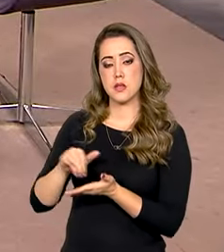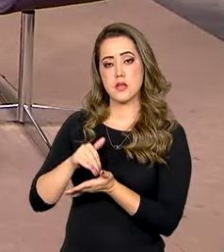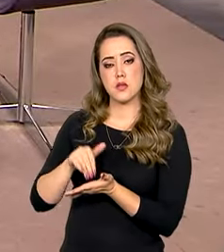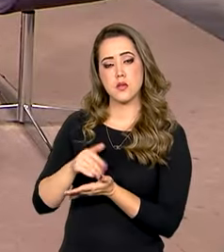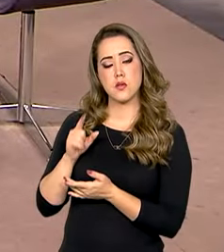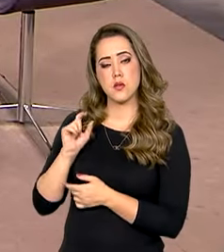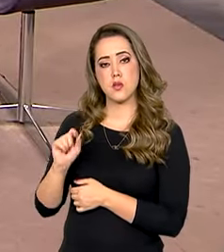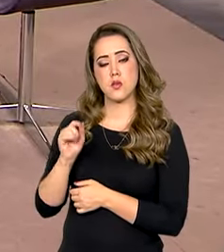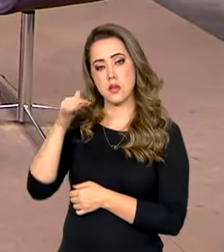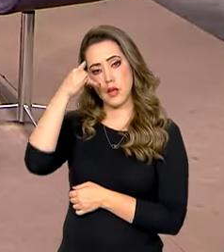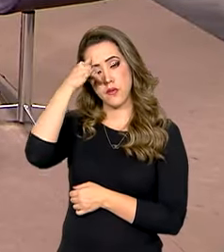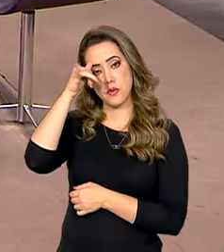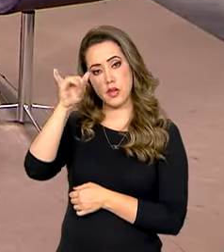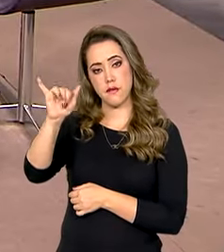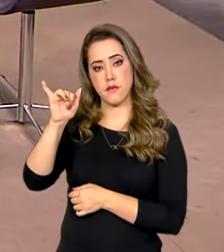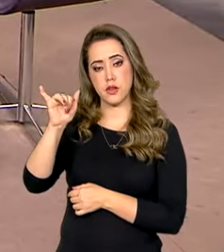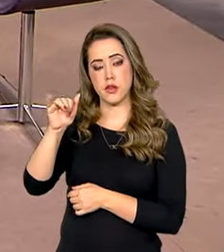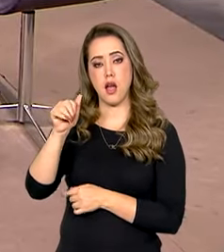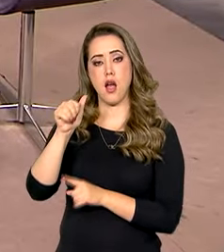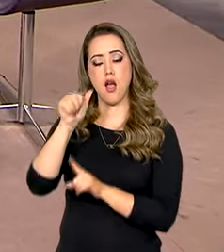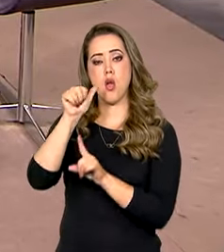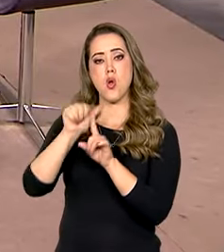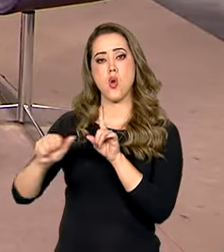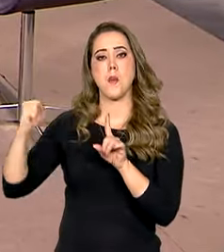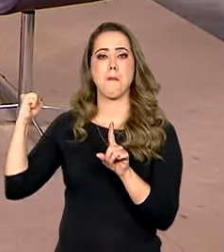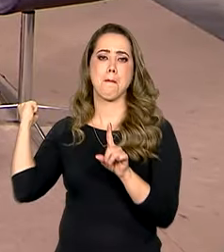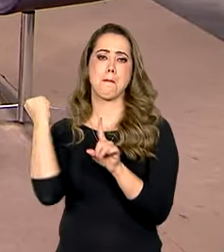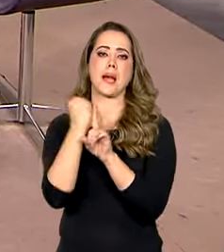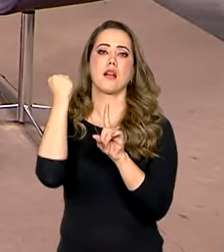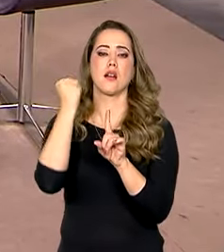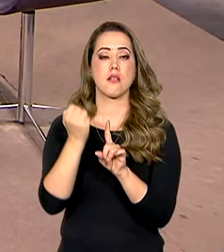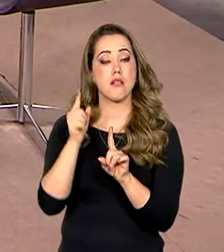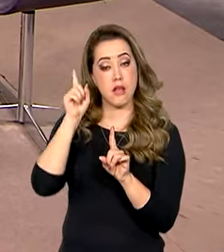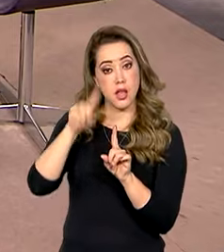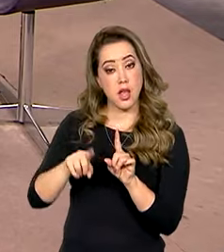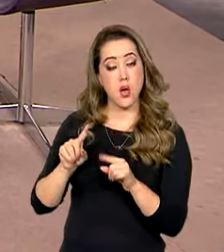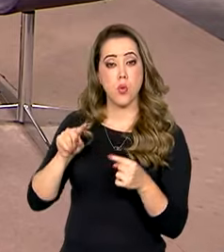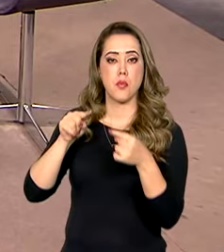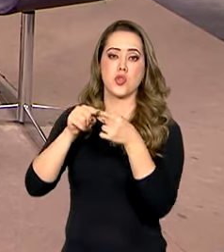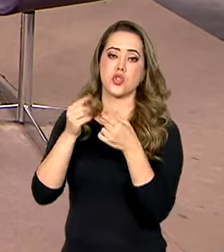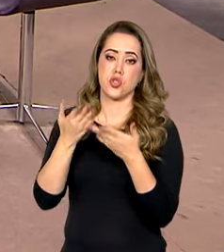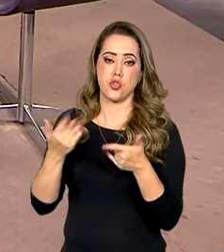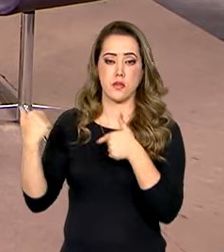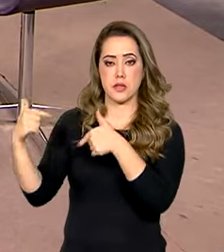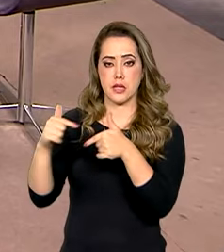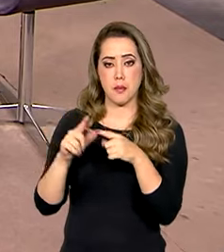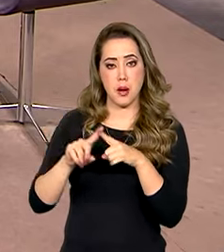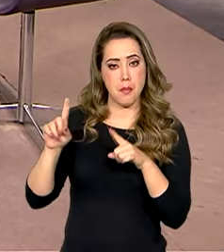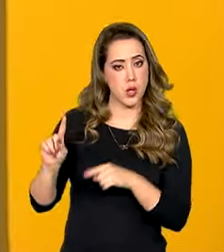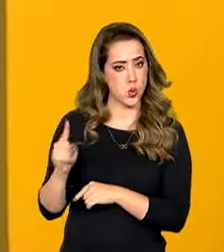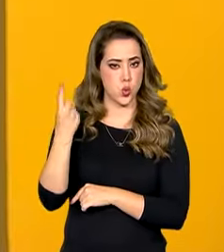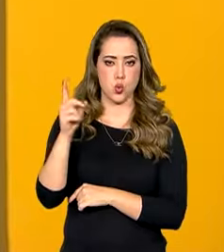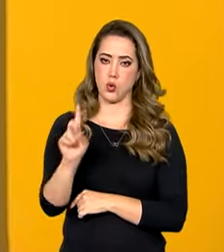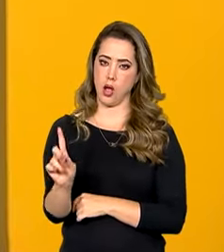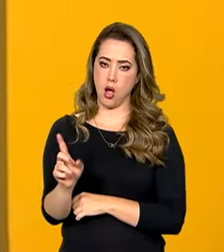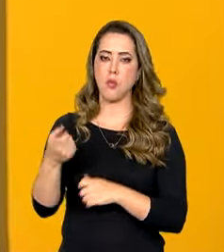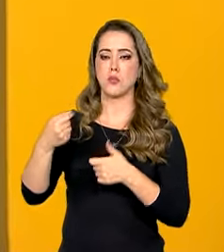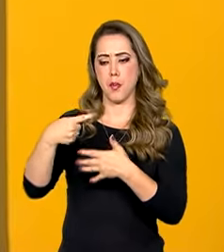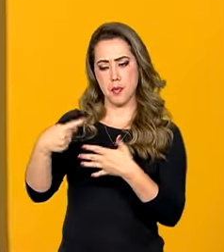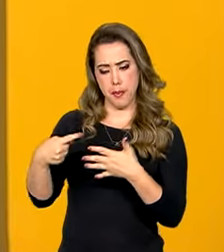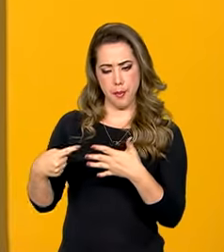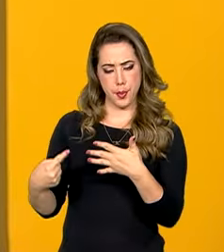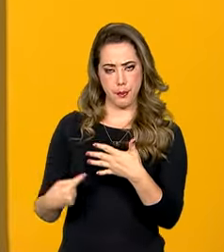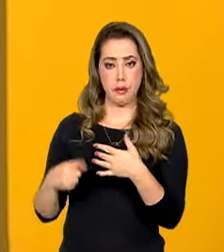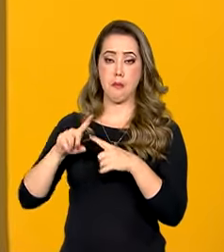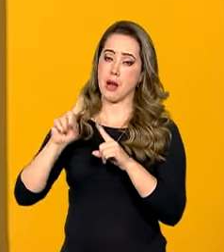Denise, o combate ao feminicídio é um dos objetivos desta iniciativa, mas não o único, vamos deixar bem claro, né?